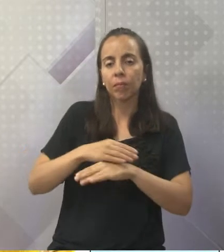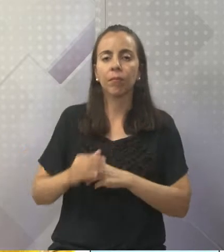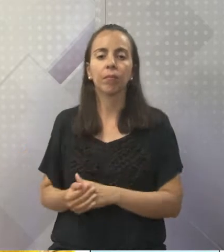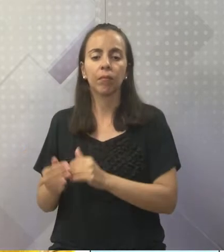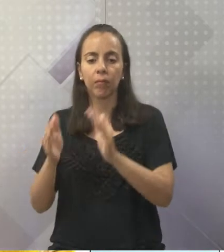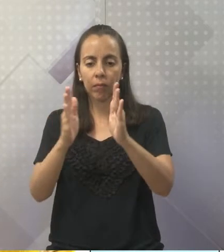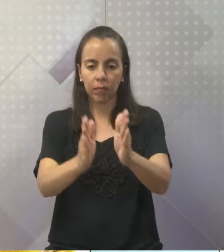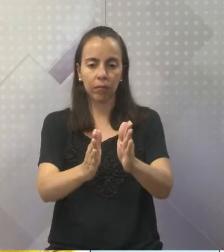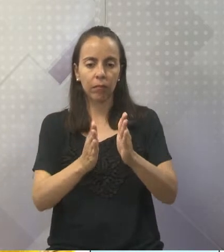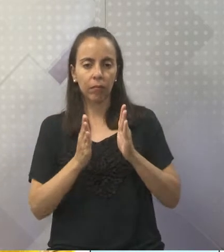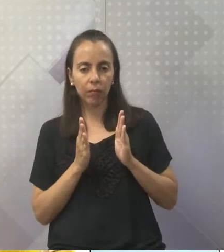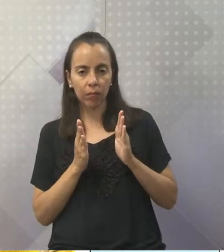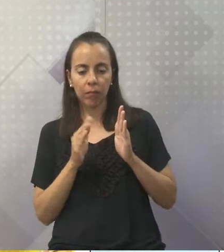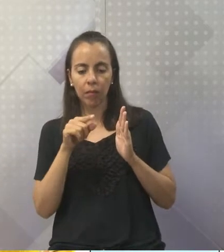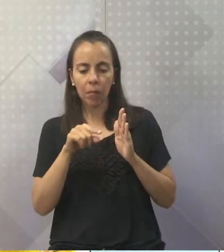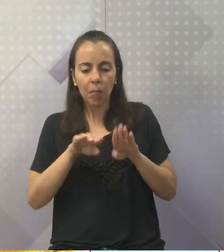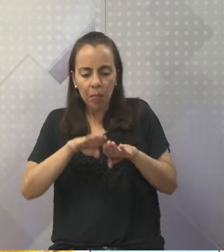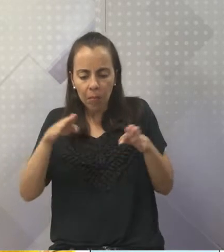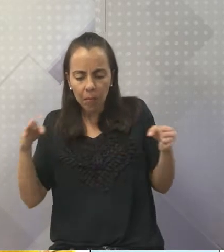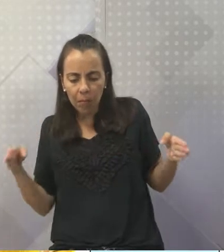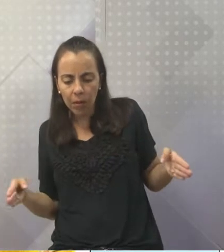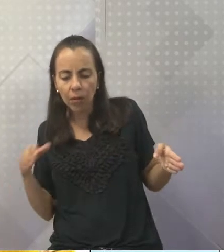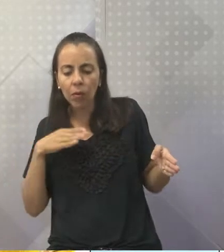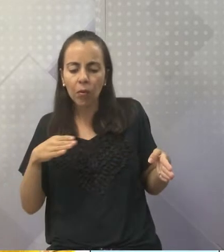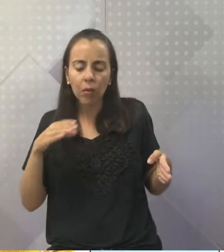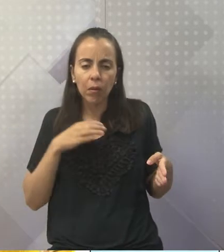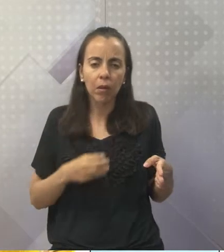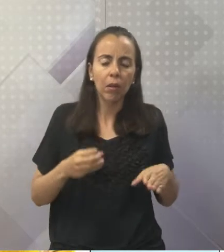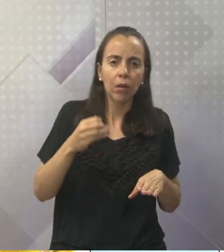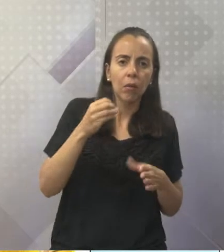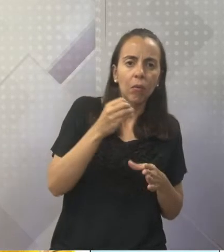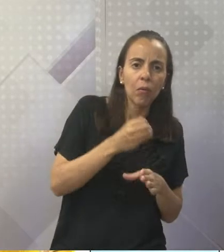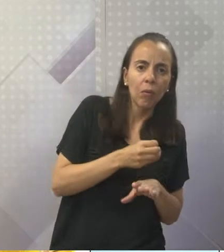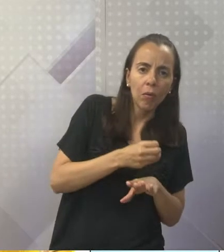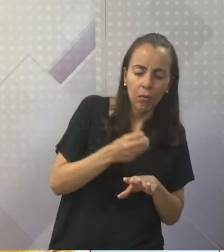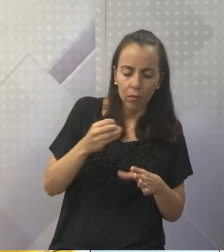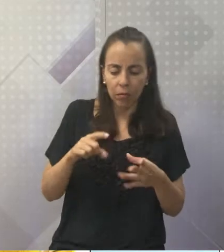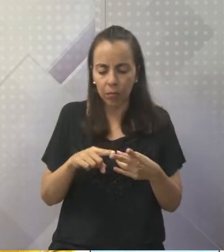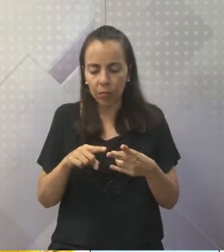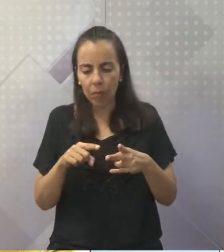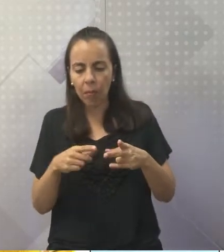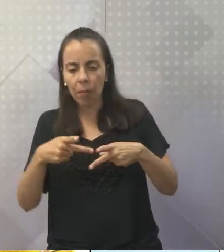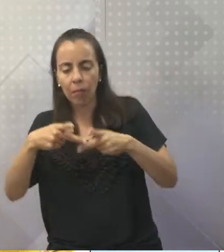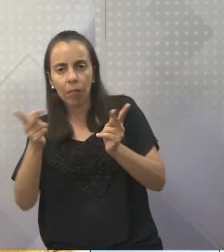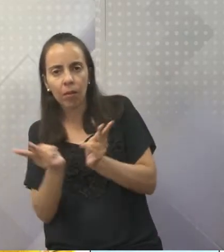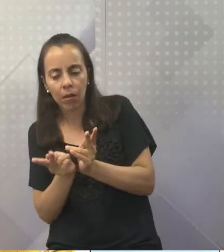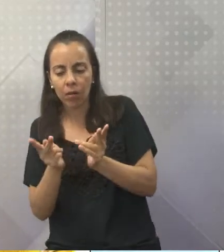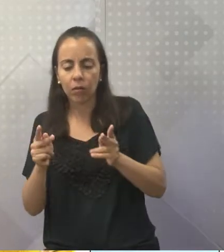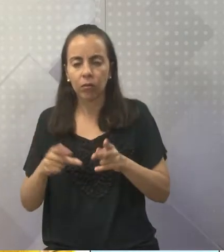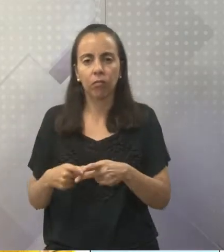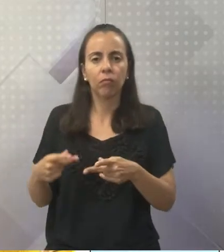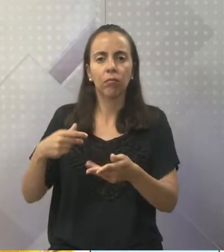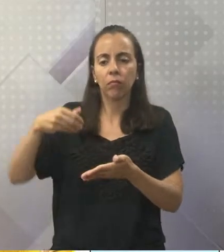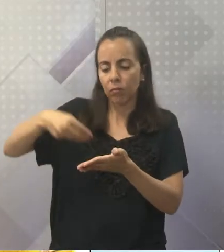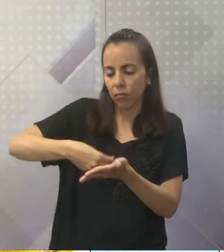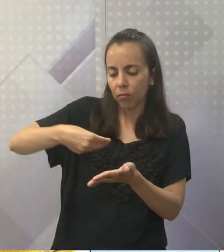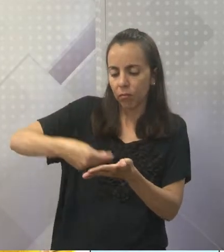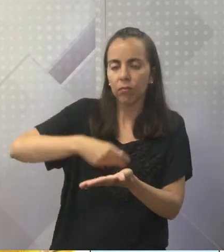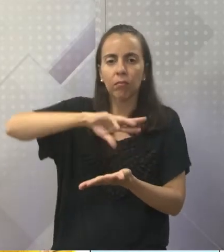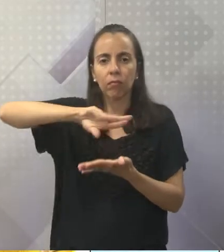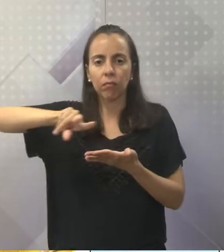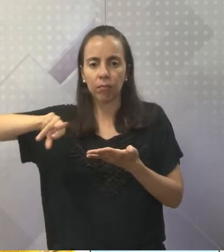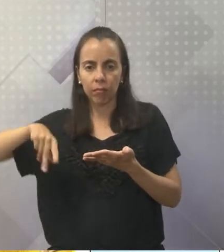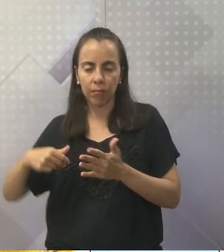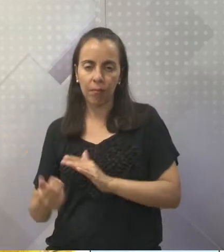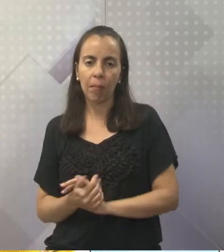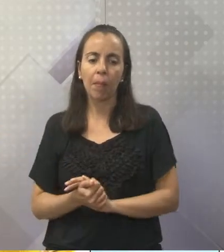sessão ou na parte de mesa, copos, pratos, panelas, talheres. E na parte de limpeza,